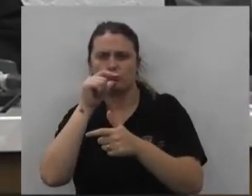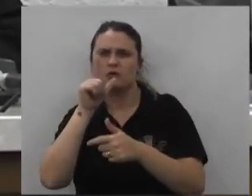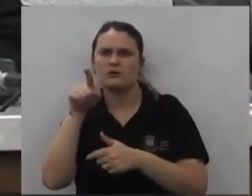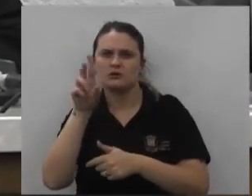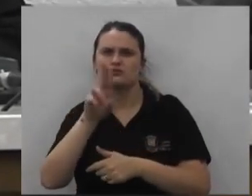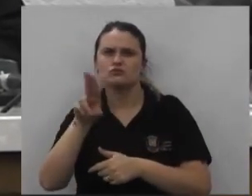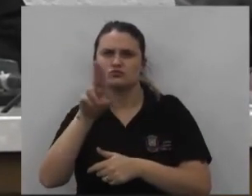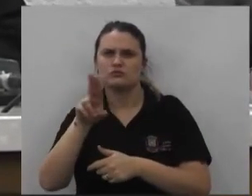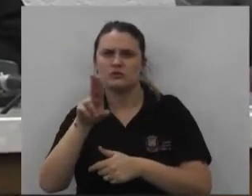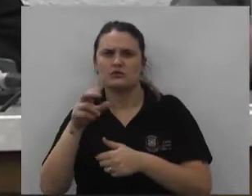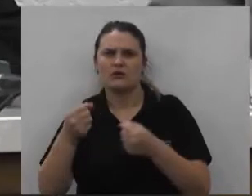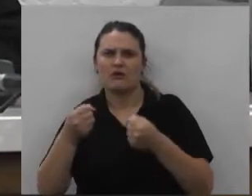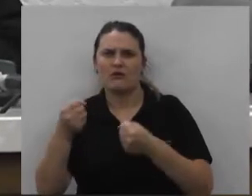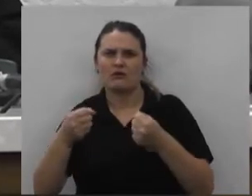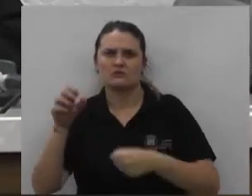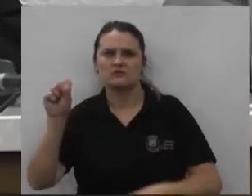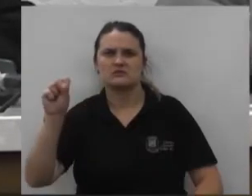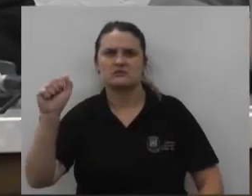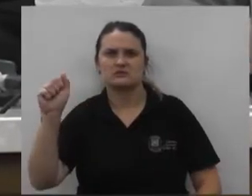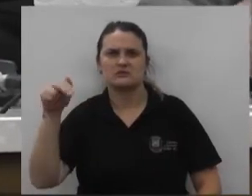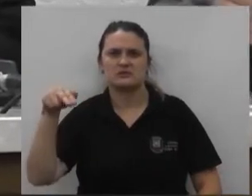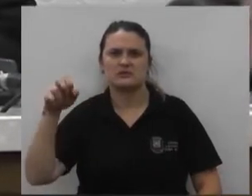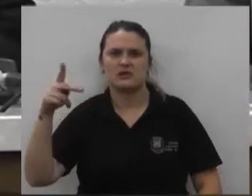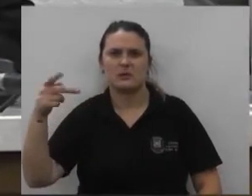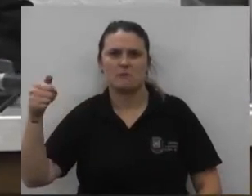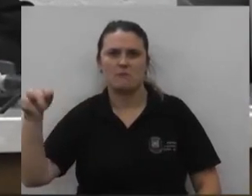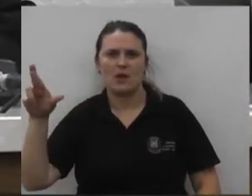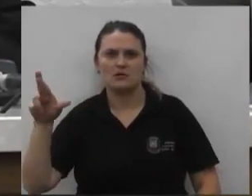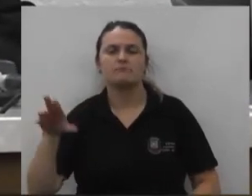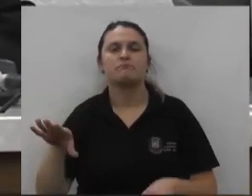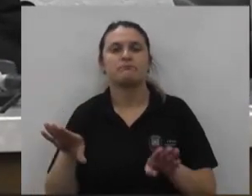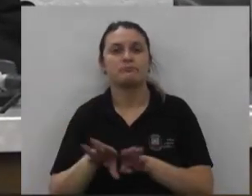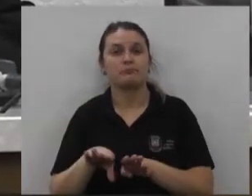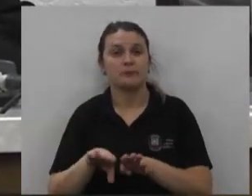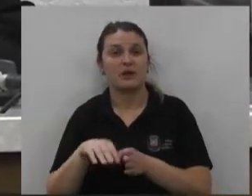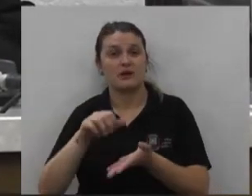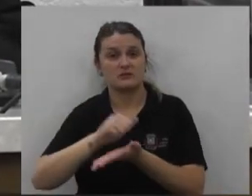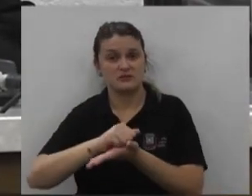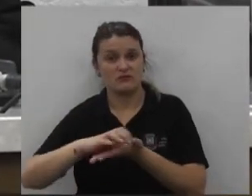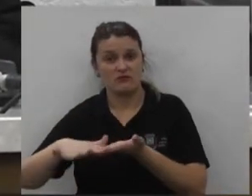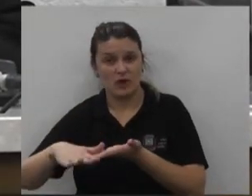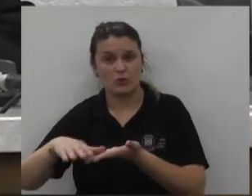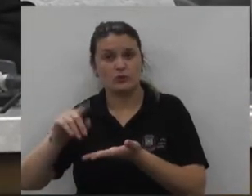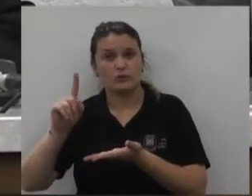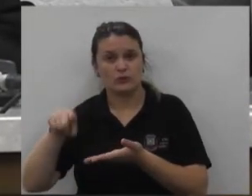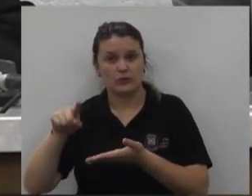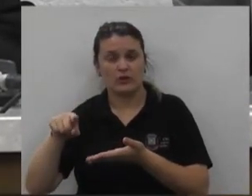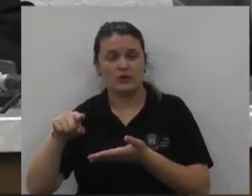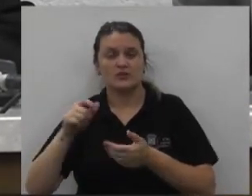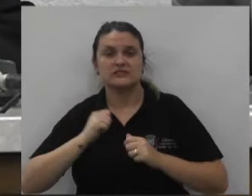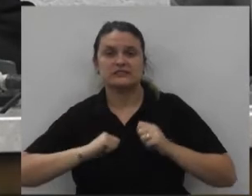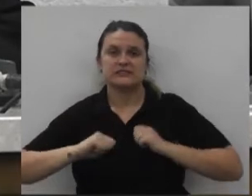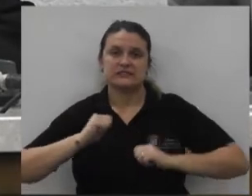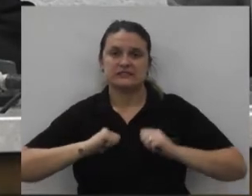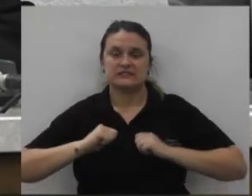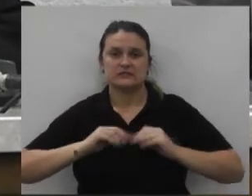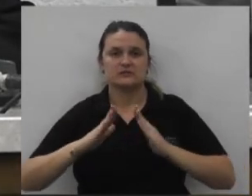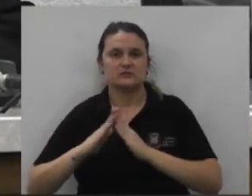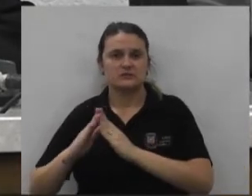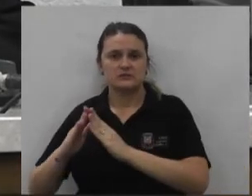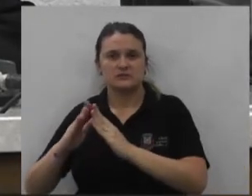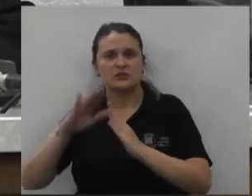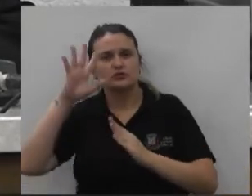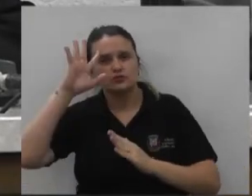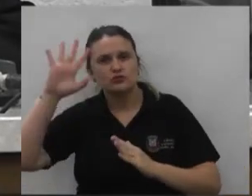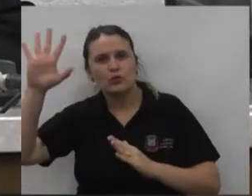utilizada pelos veículos da Sanepar além disso o asfalto no local trata-se de um anseio comunitário